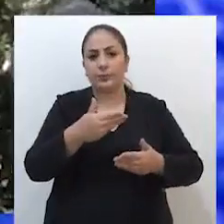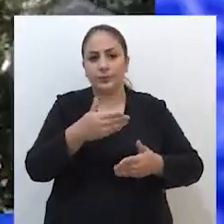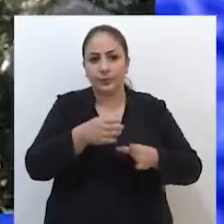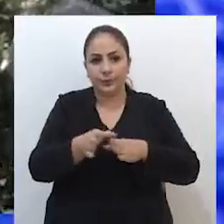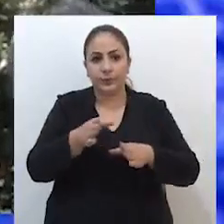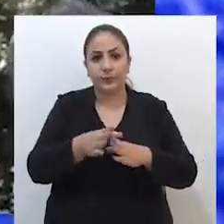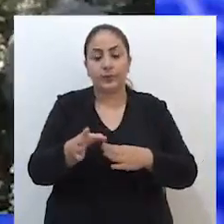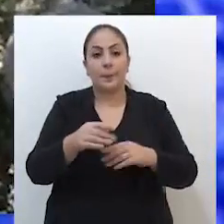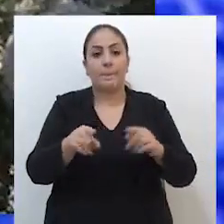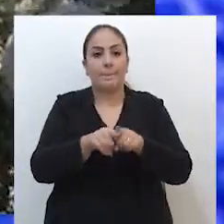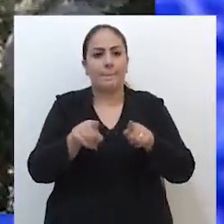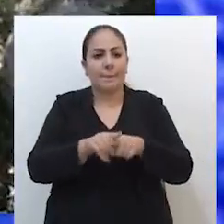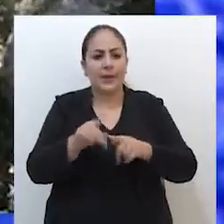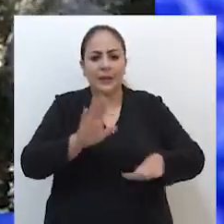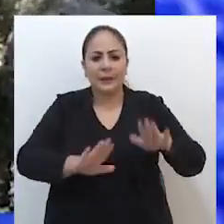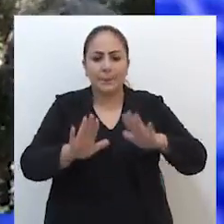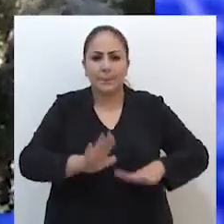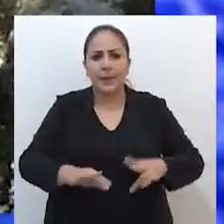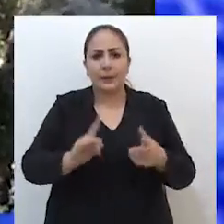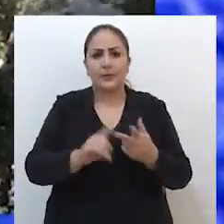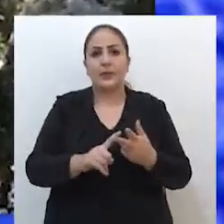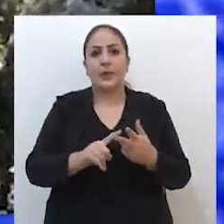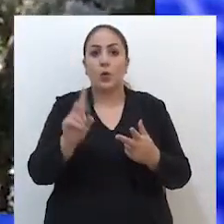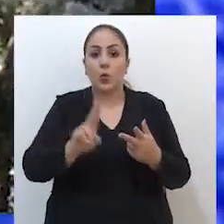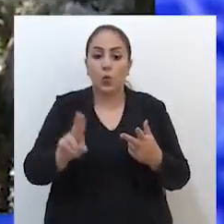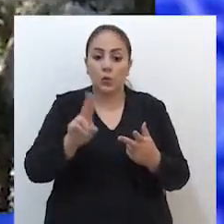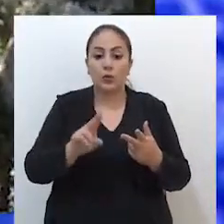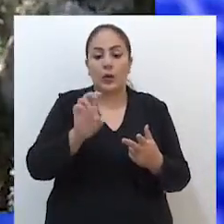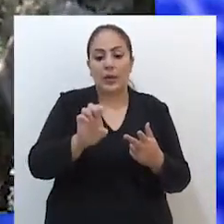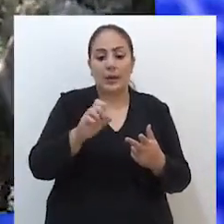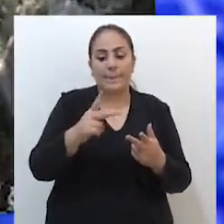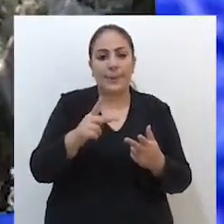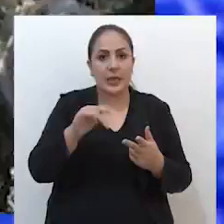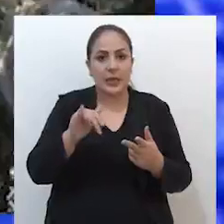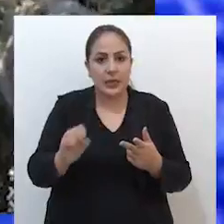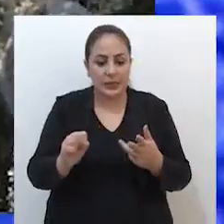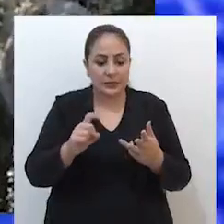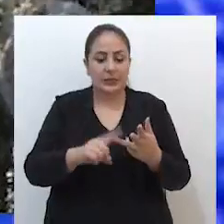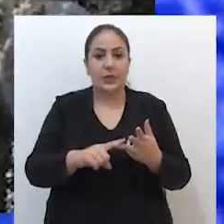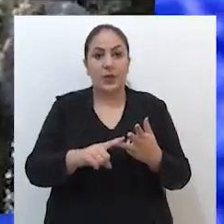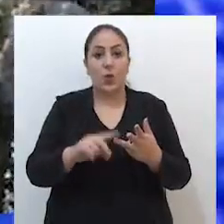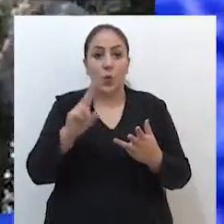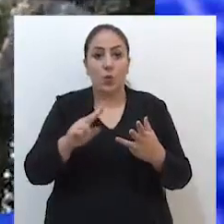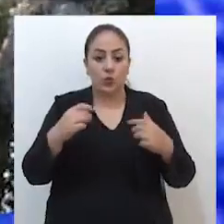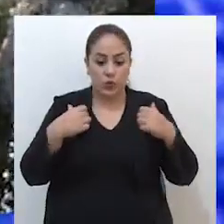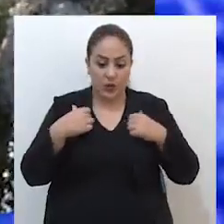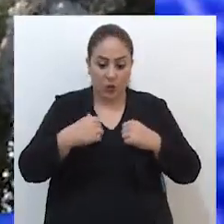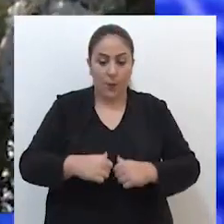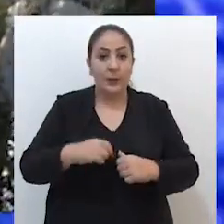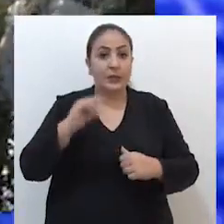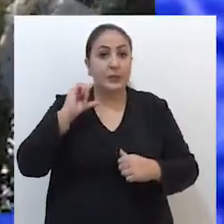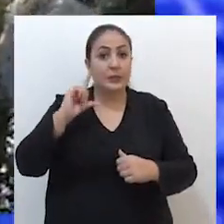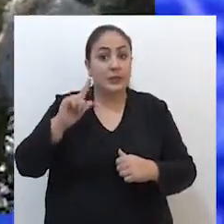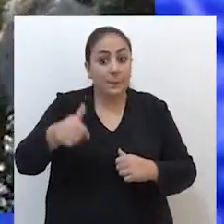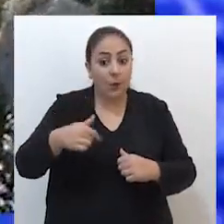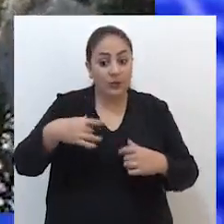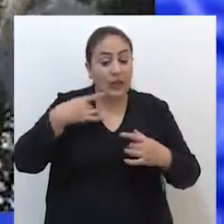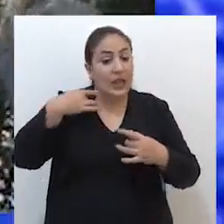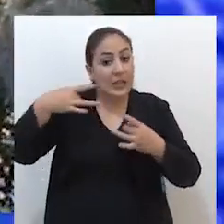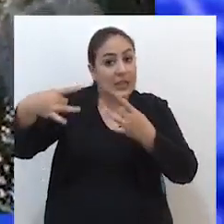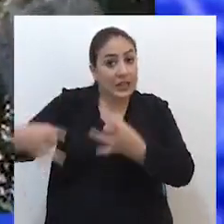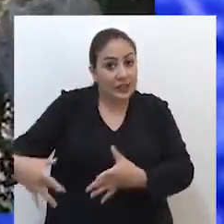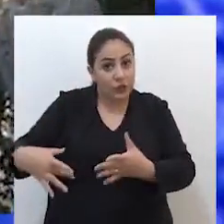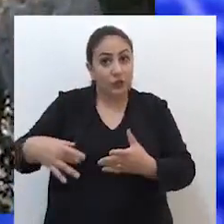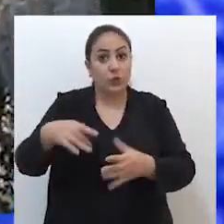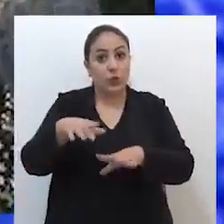orientações quanto à higienização, uso de EPIs, uso do jaleco descartável e luva descartável